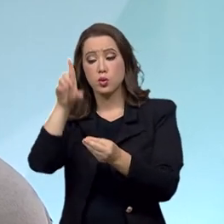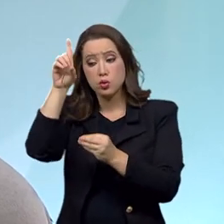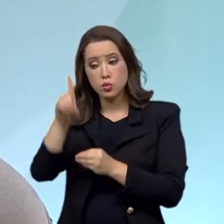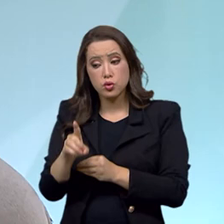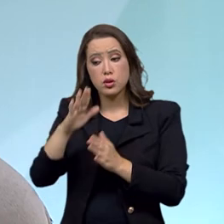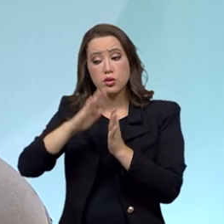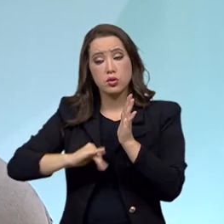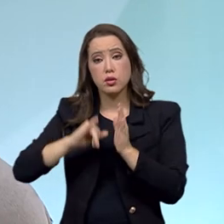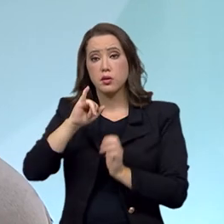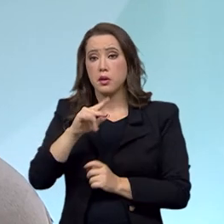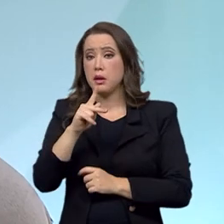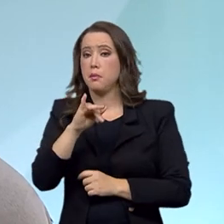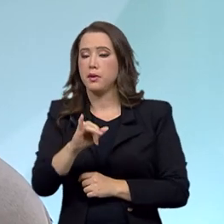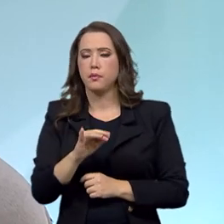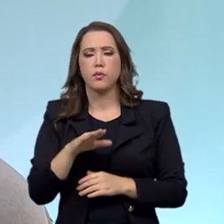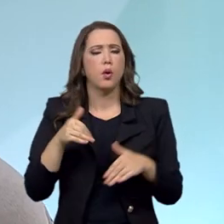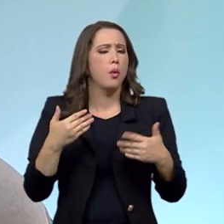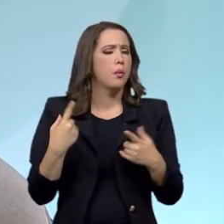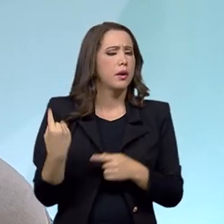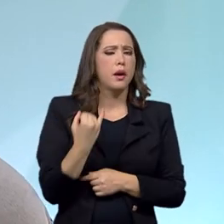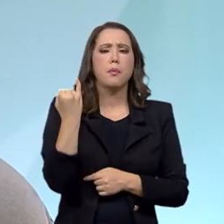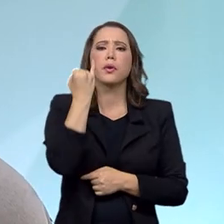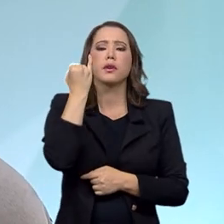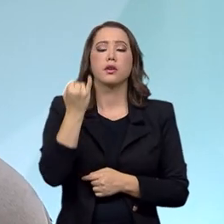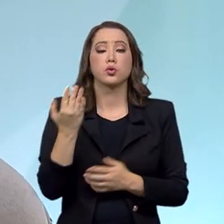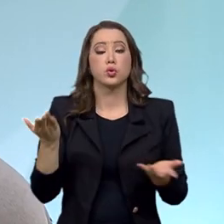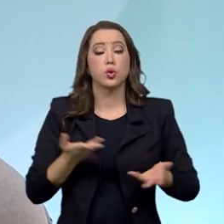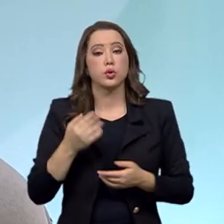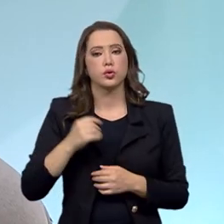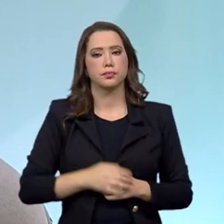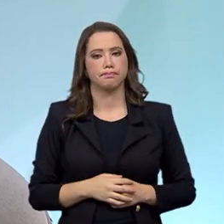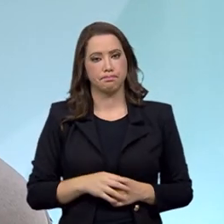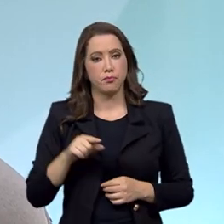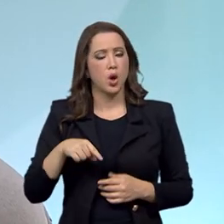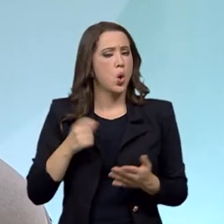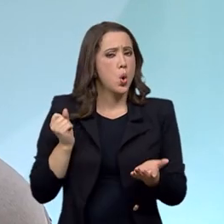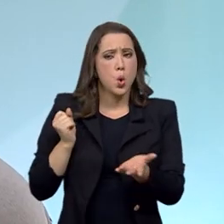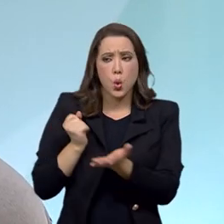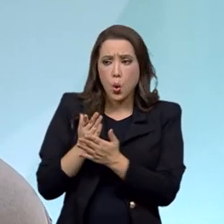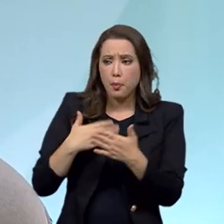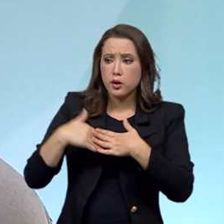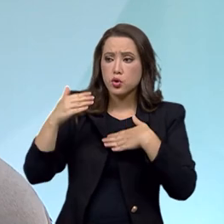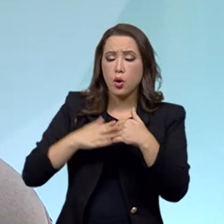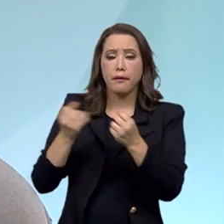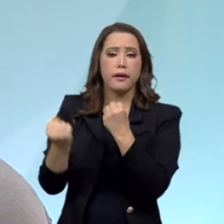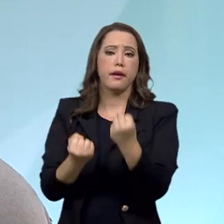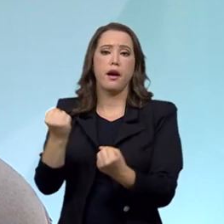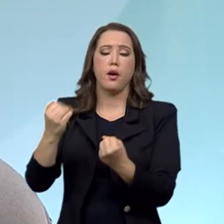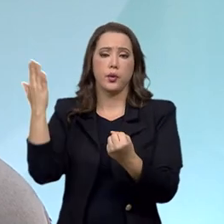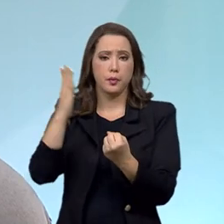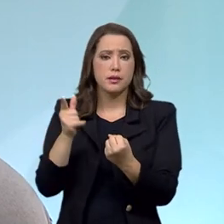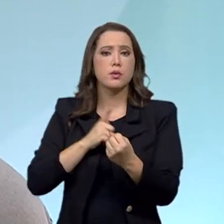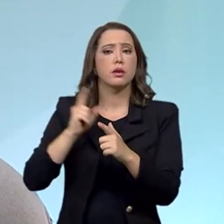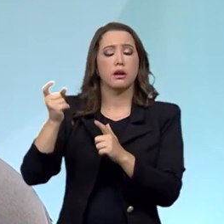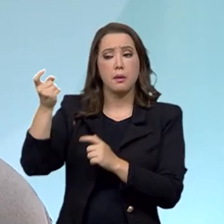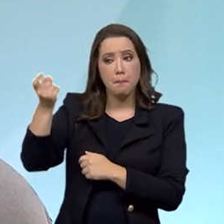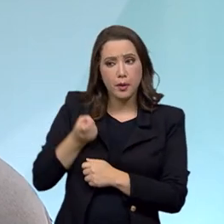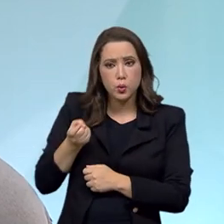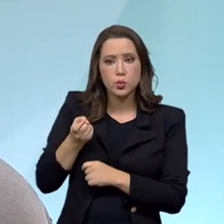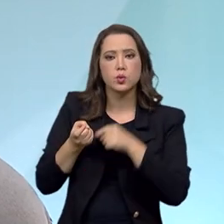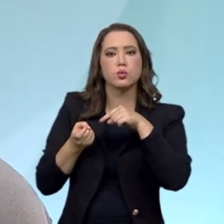A compra de qualquer veículo no Brasil, ela fica sujeita aos impostos inerentes à compra e venda desses ativos.